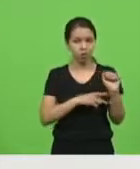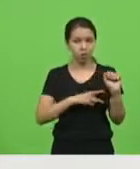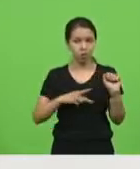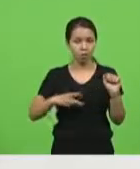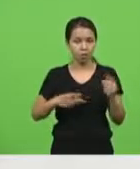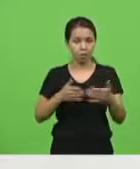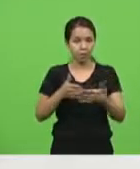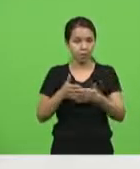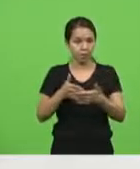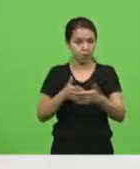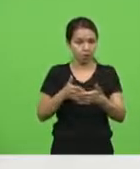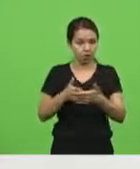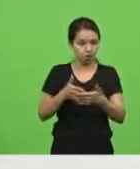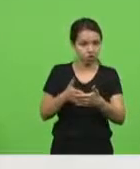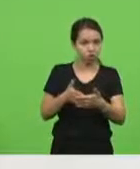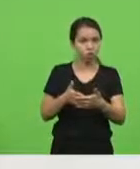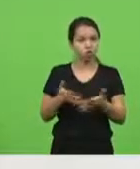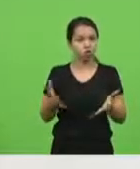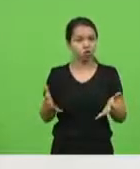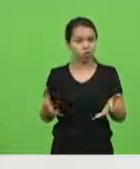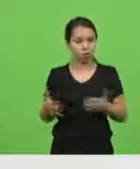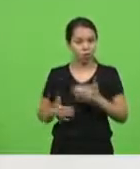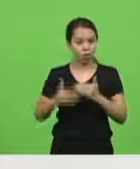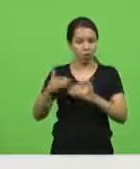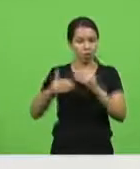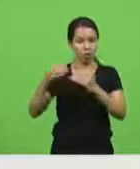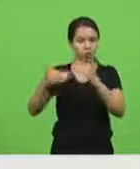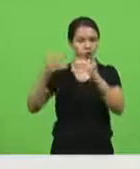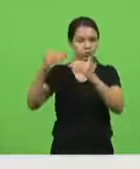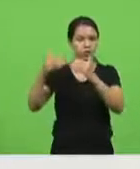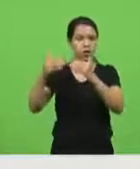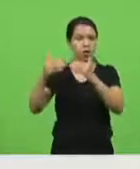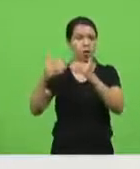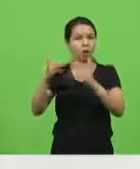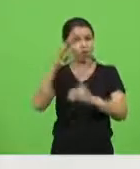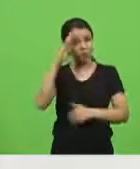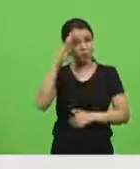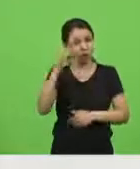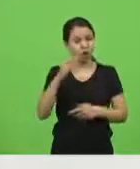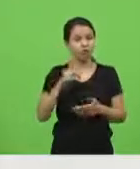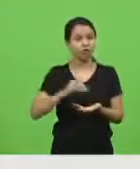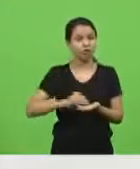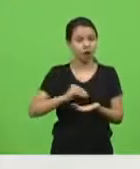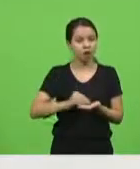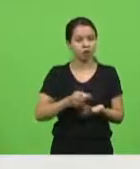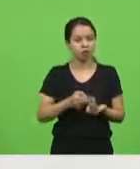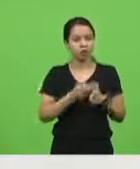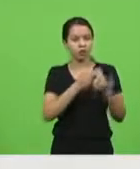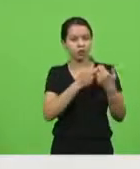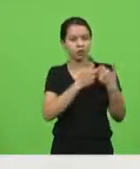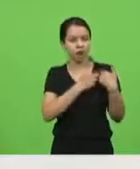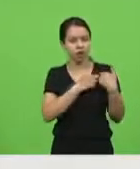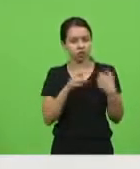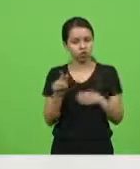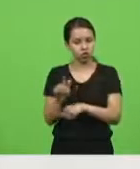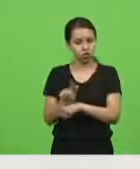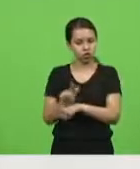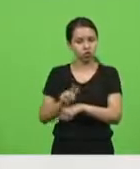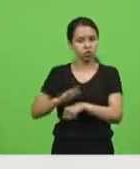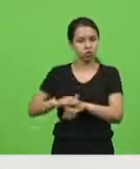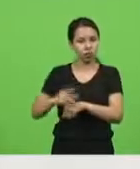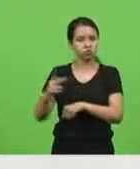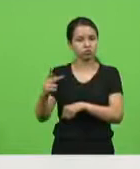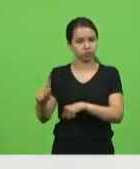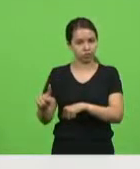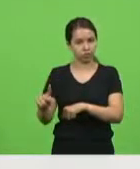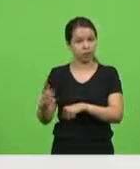qualquer tipo de promoção, principalmente por irresponsabilidade do mau gestor. Inicialmente, a PEC previa